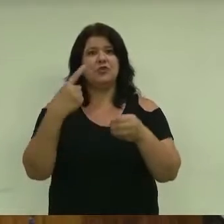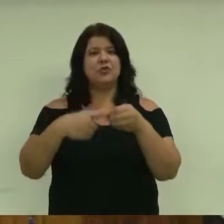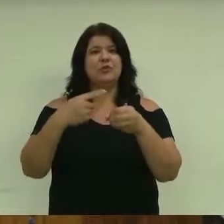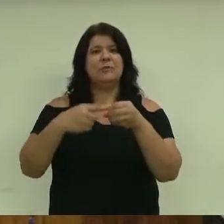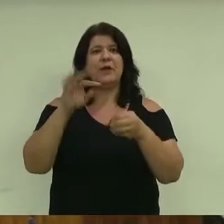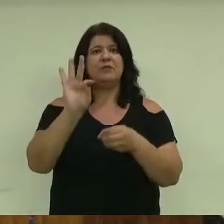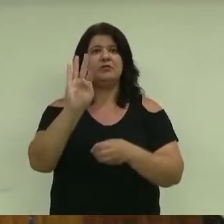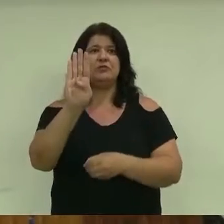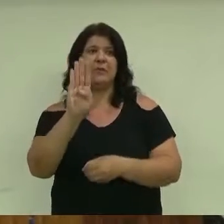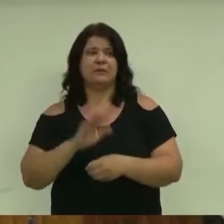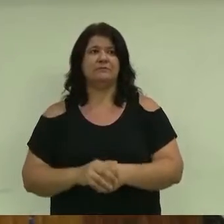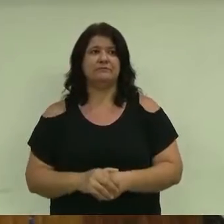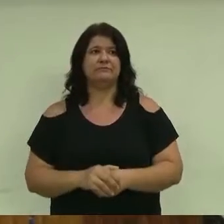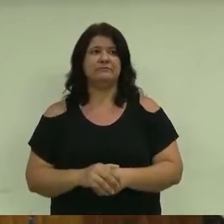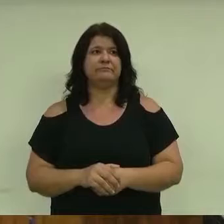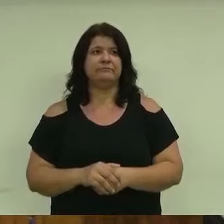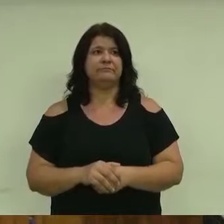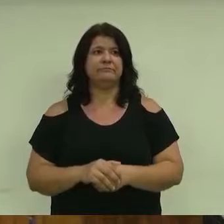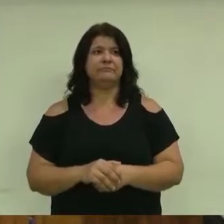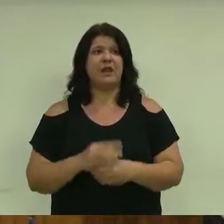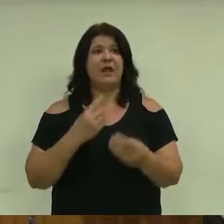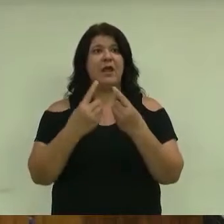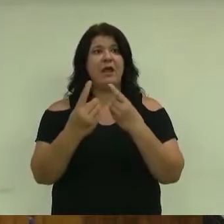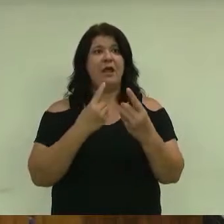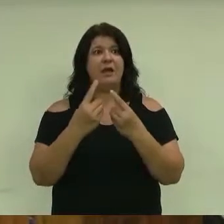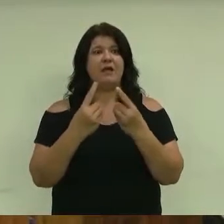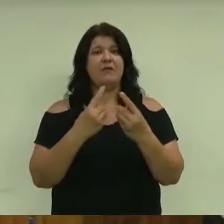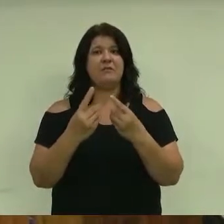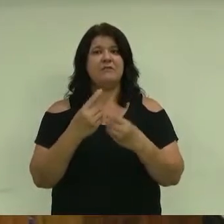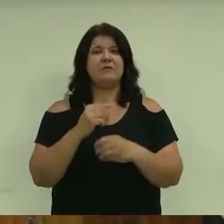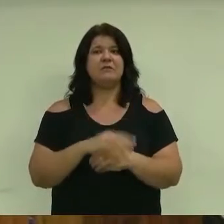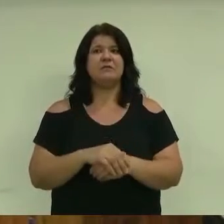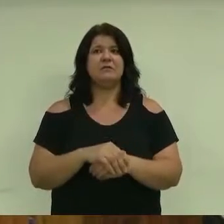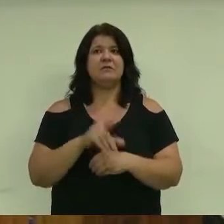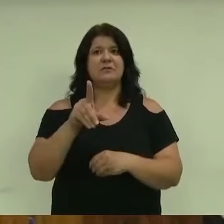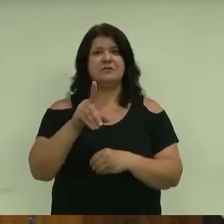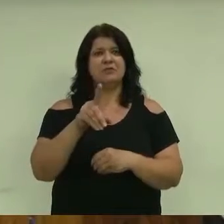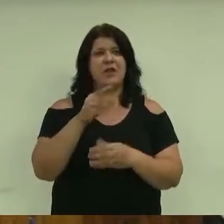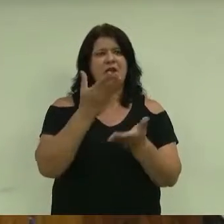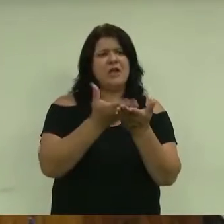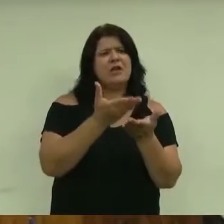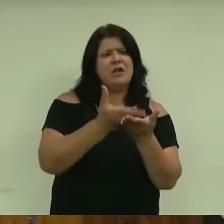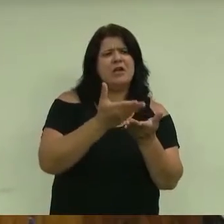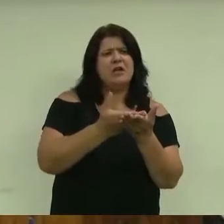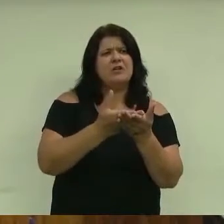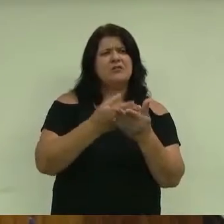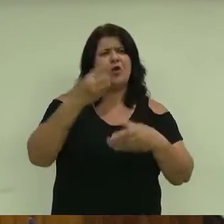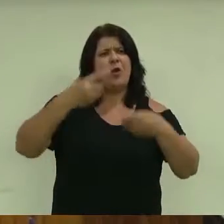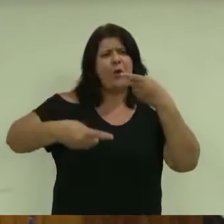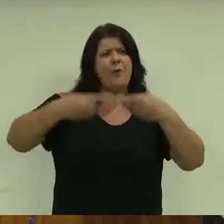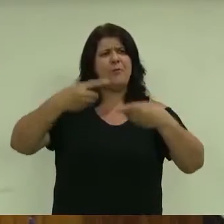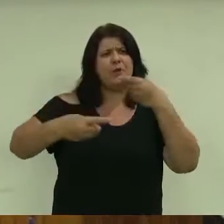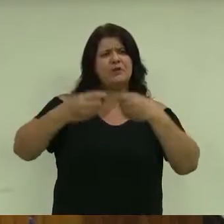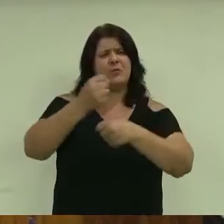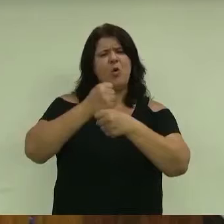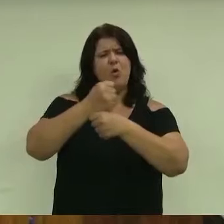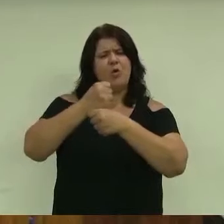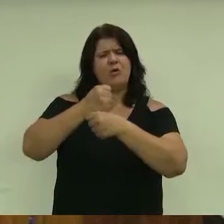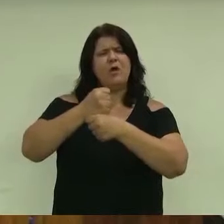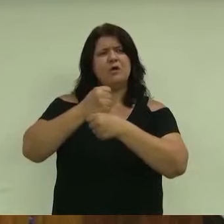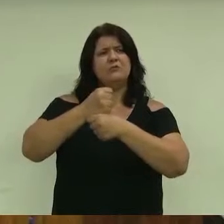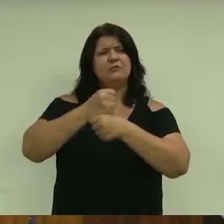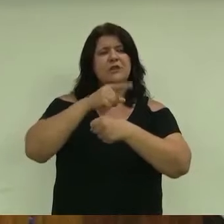A avenida que o senhor presidente tem o seu escritório político há muitos anos, né? E os comerciantes e moradores